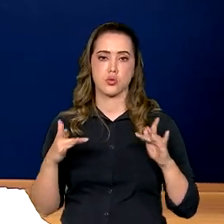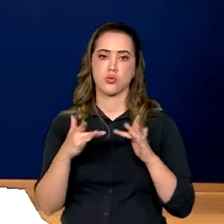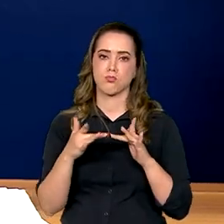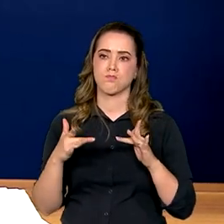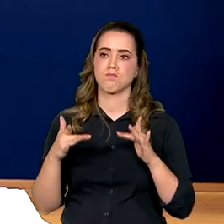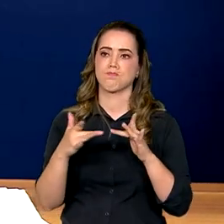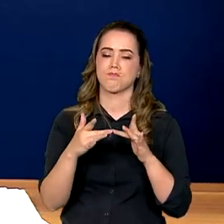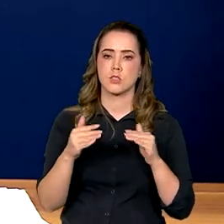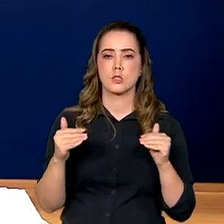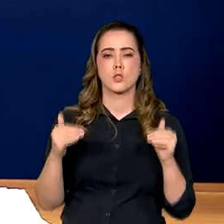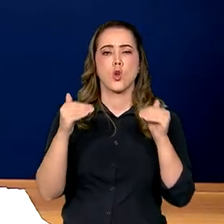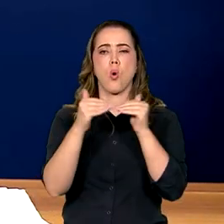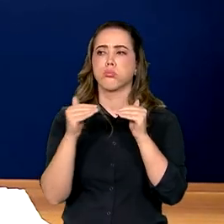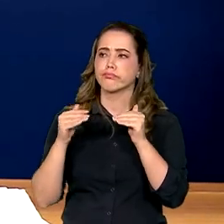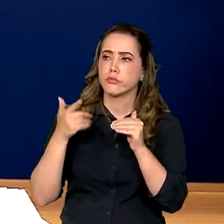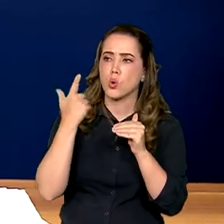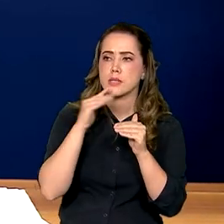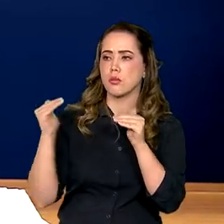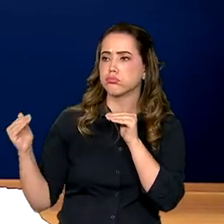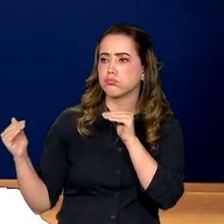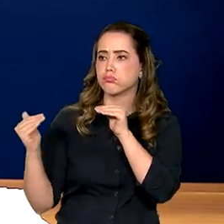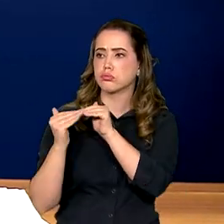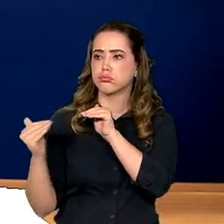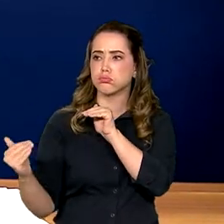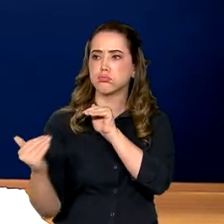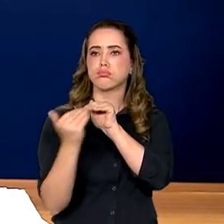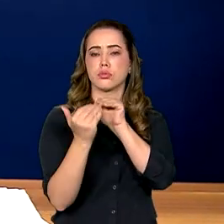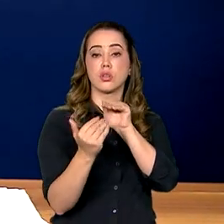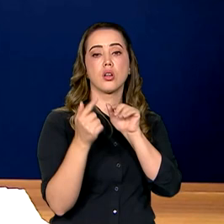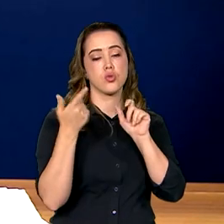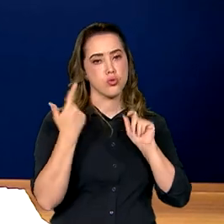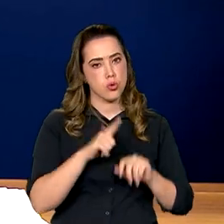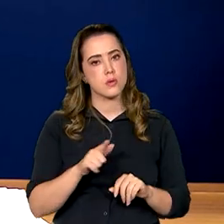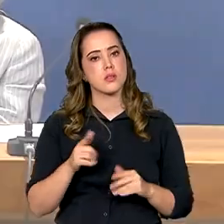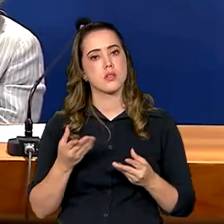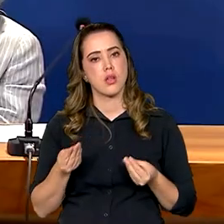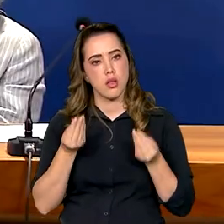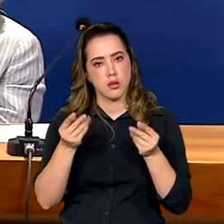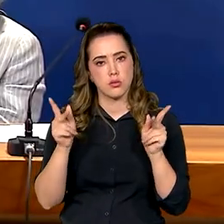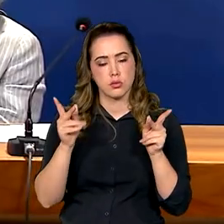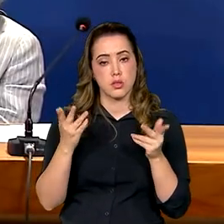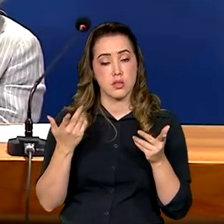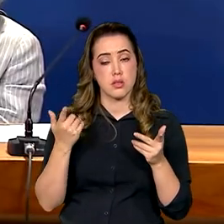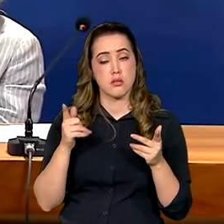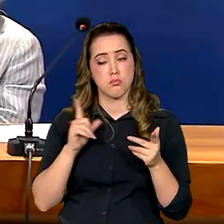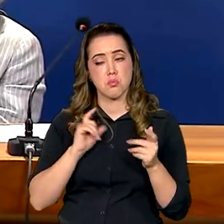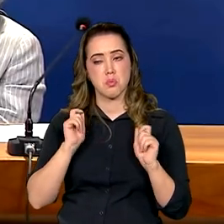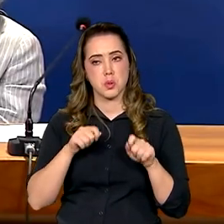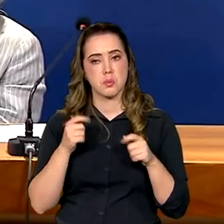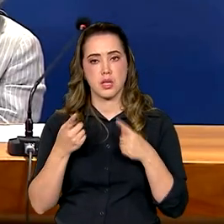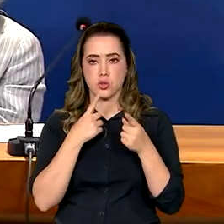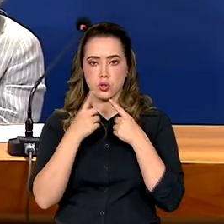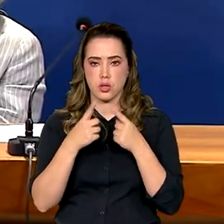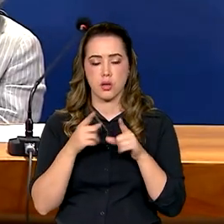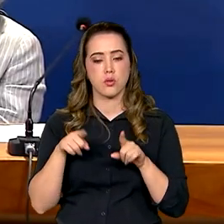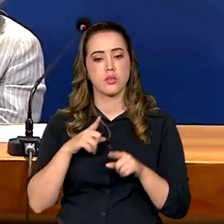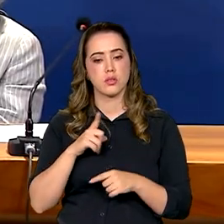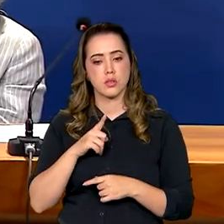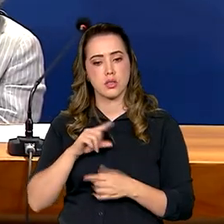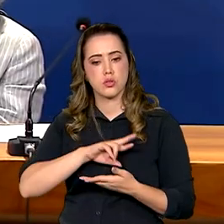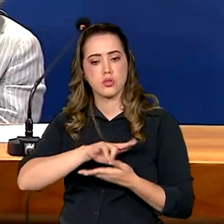Brasil tem atuado muito nessa perspectiva de ponte. Tem havido demandas